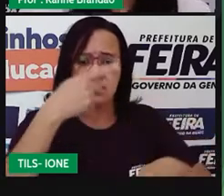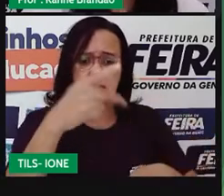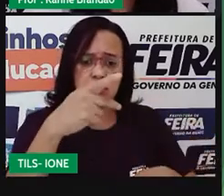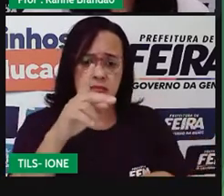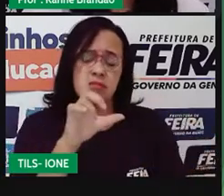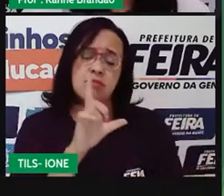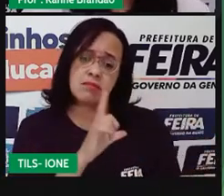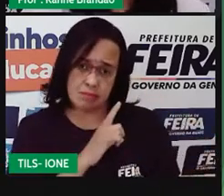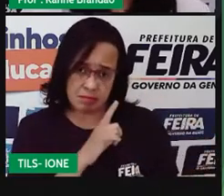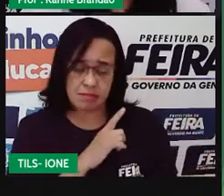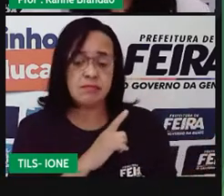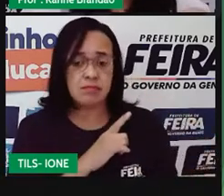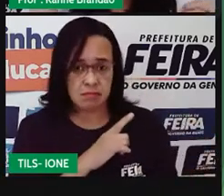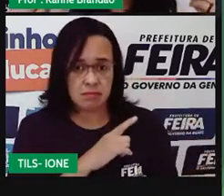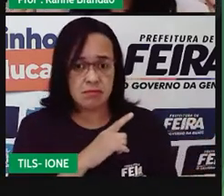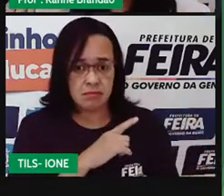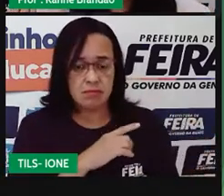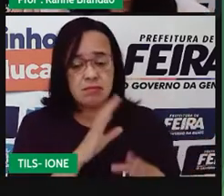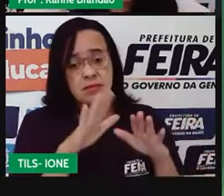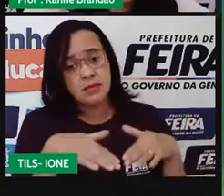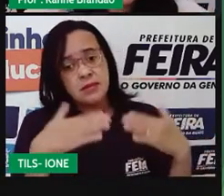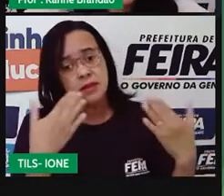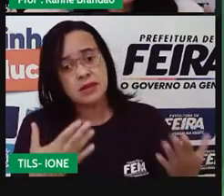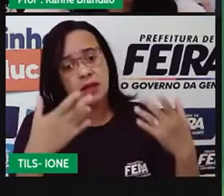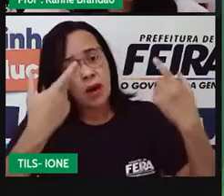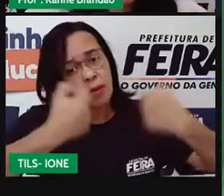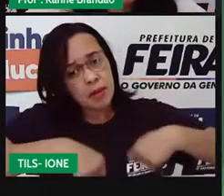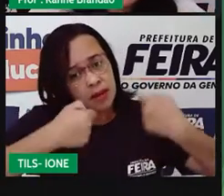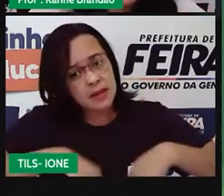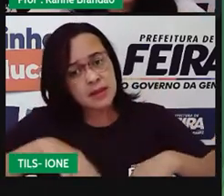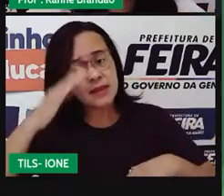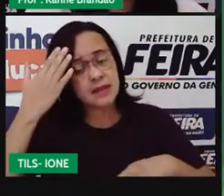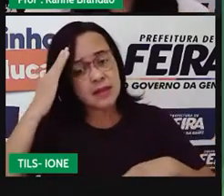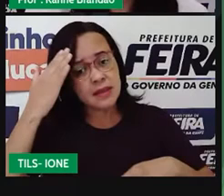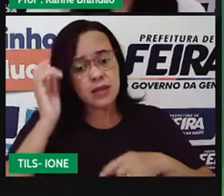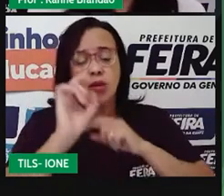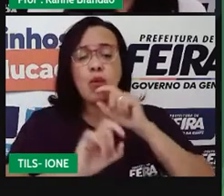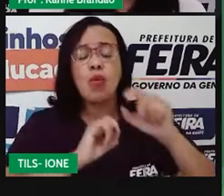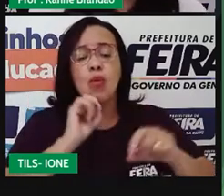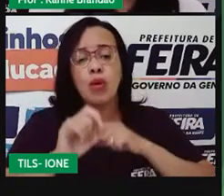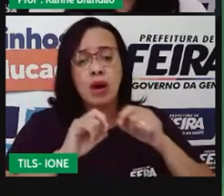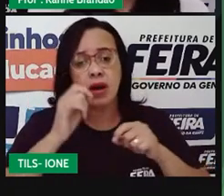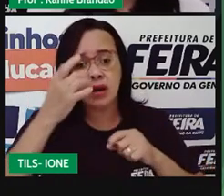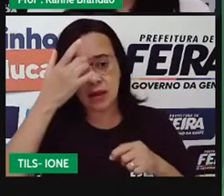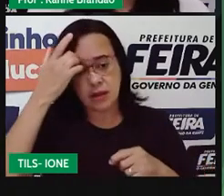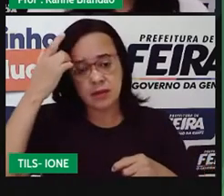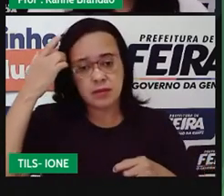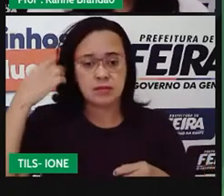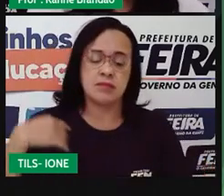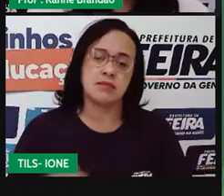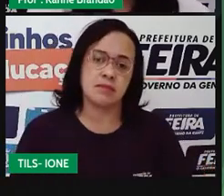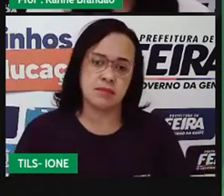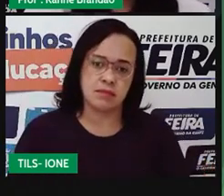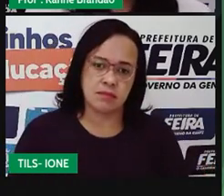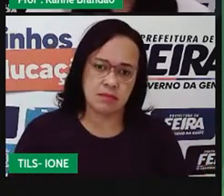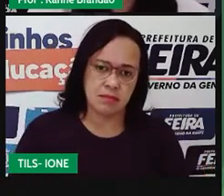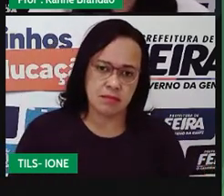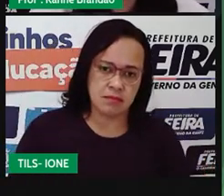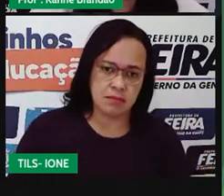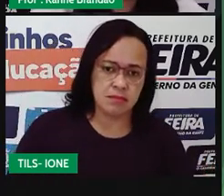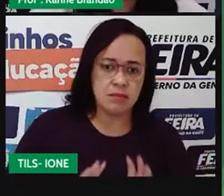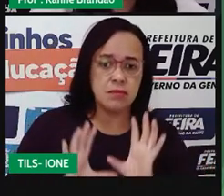E, então, a gente precisa entender que essa população, ela é o quê, pró? Ela vai ser esse